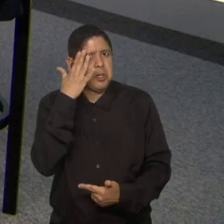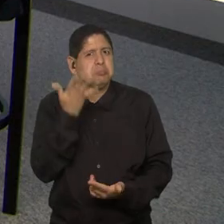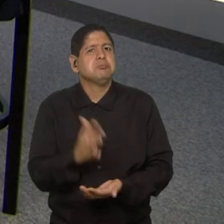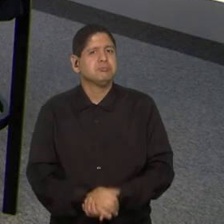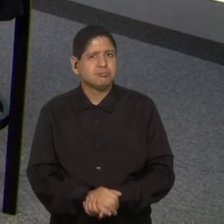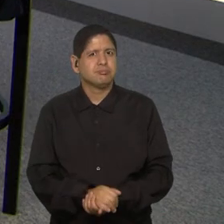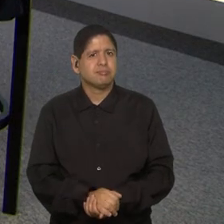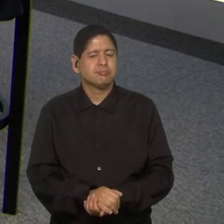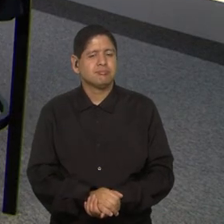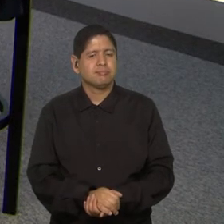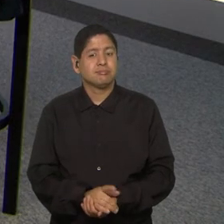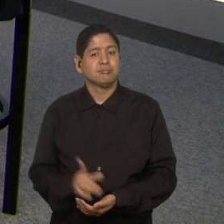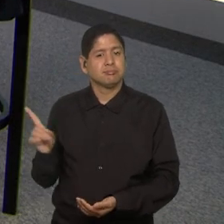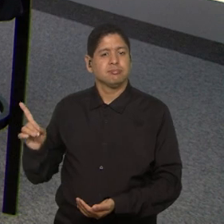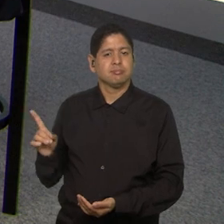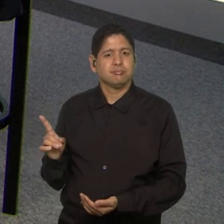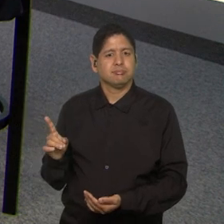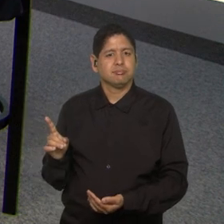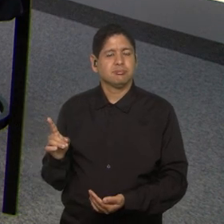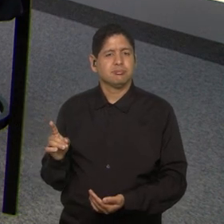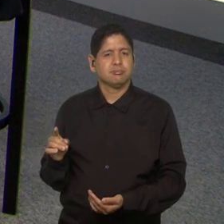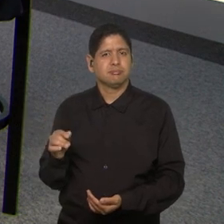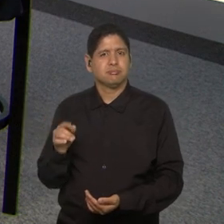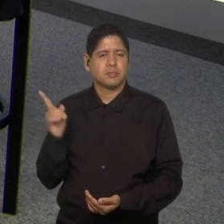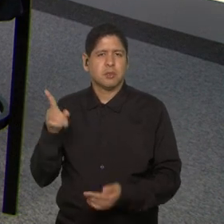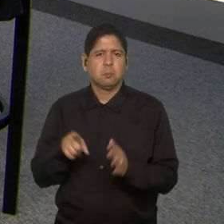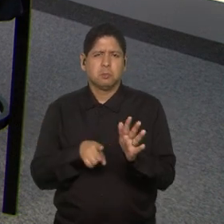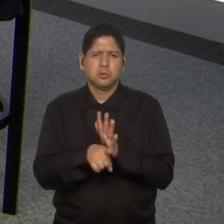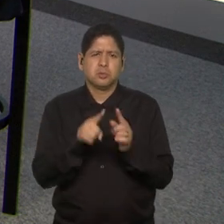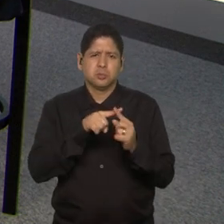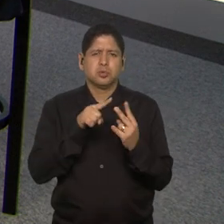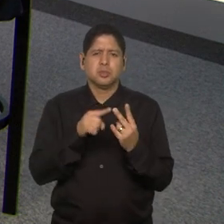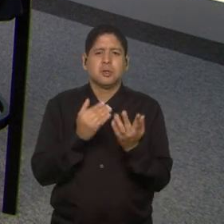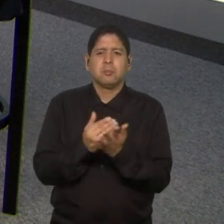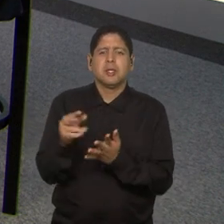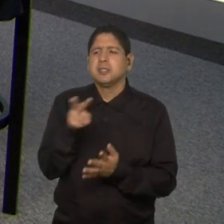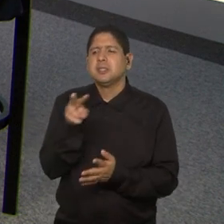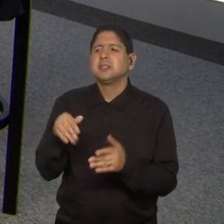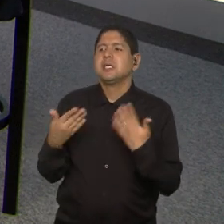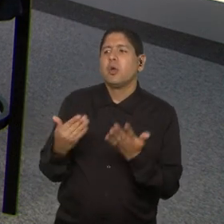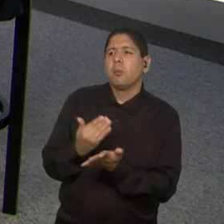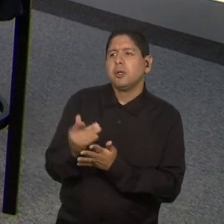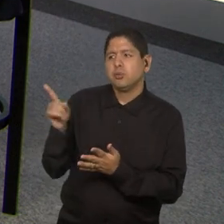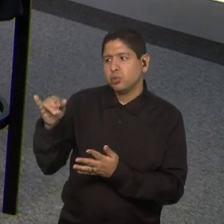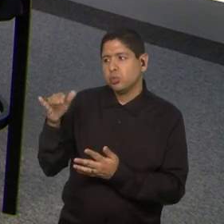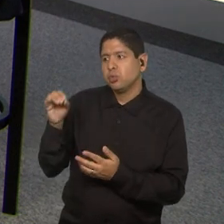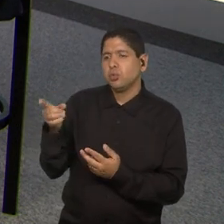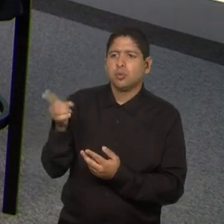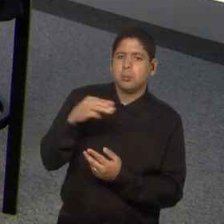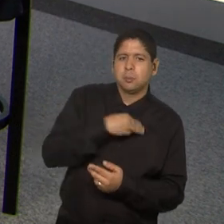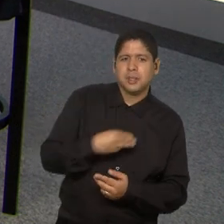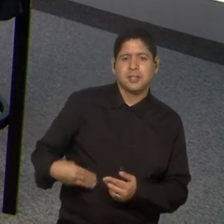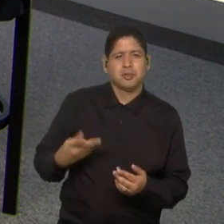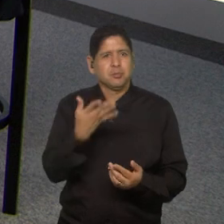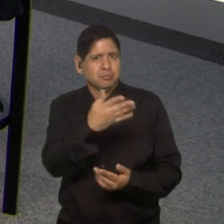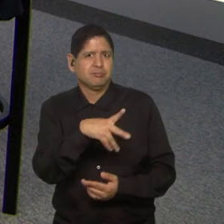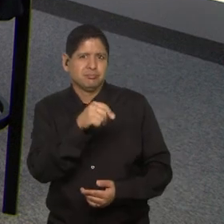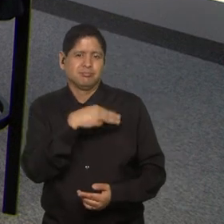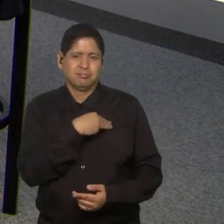Bom, eu acho que essa pergunta vale para os dois. Quem, quem, quem começa, né? Quem começa? Júlio, boa ministra? Por favor, ministra.